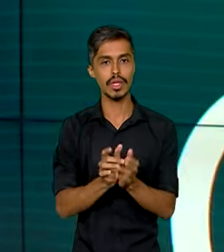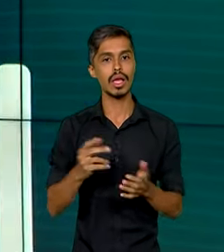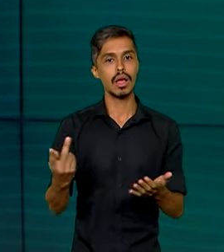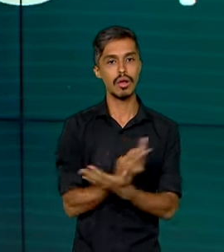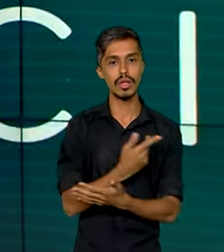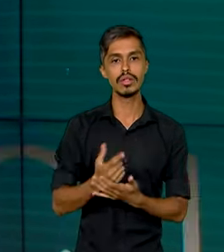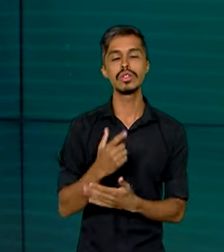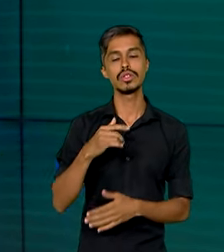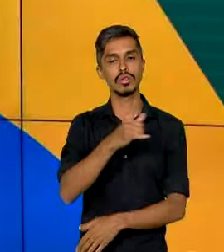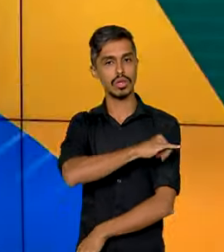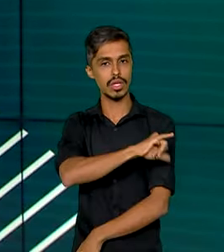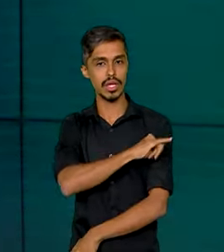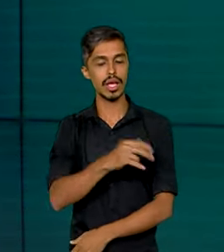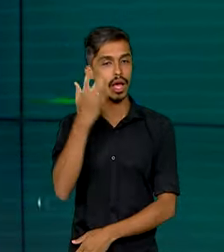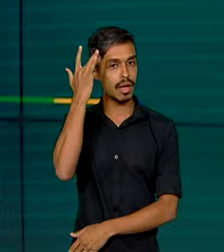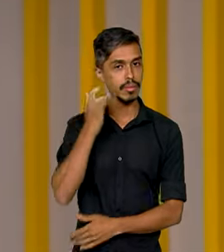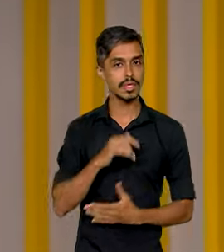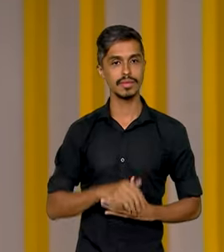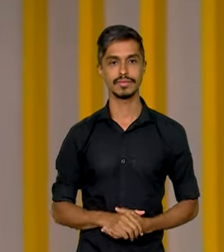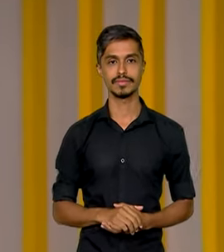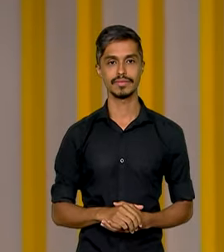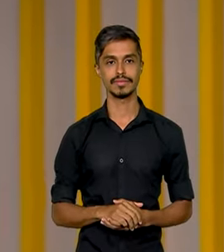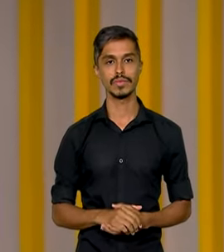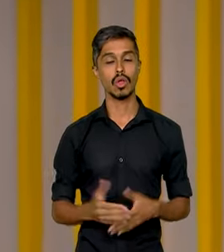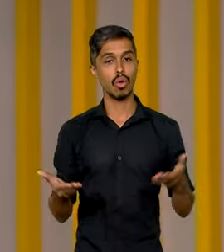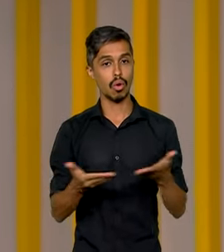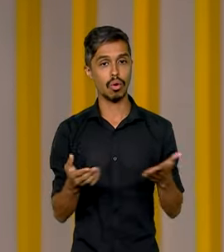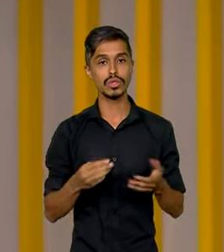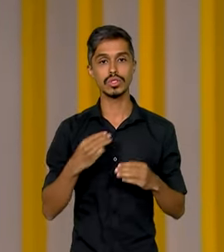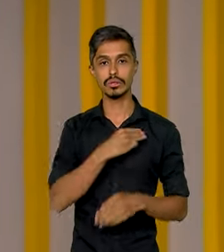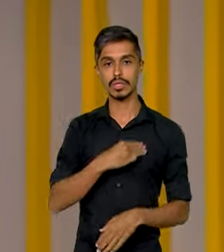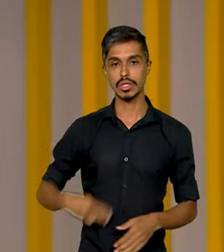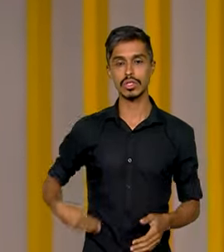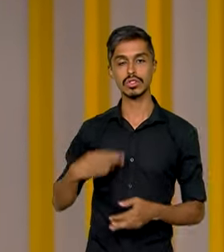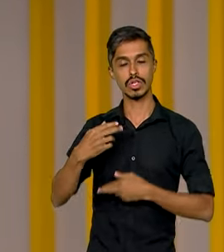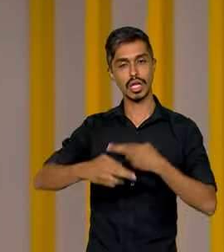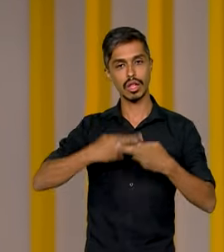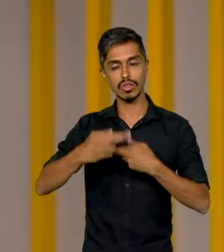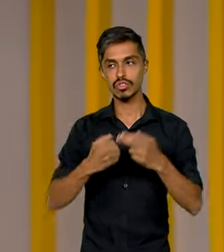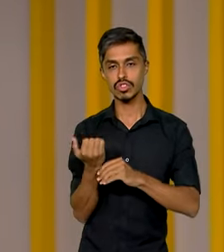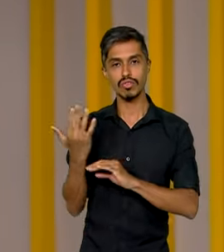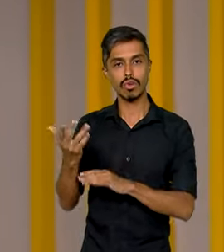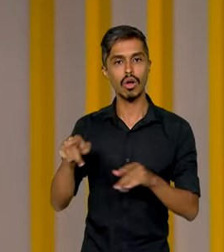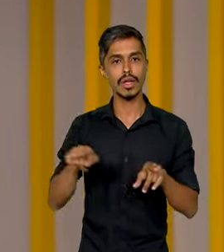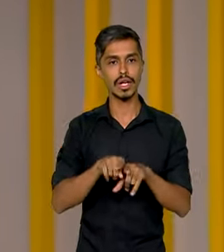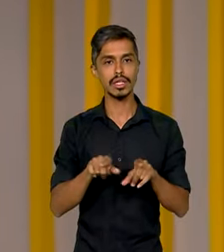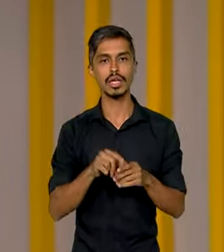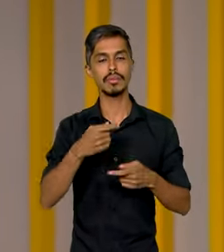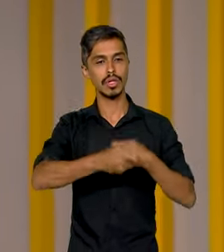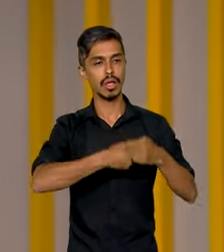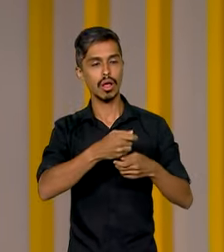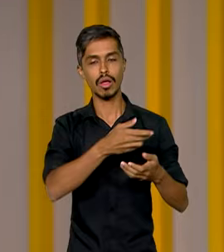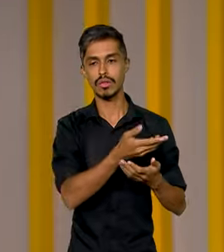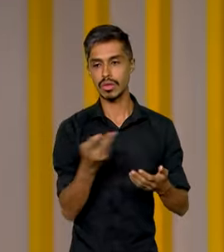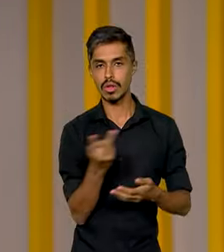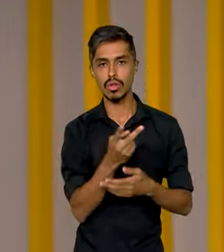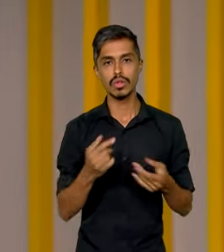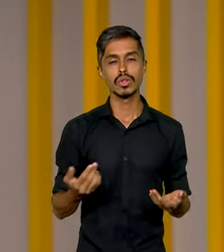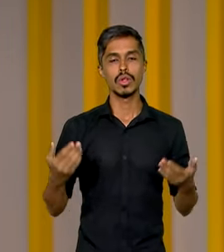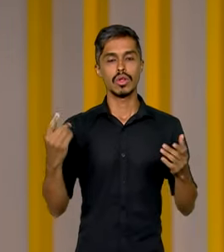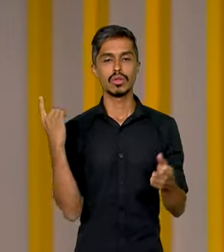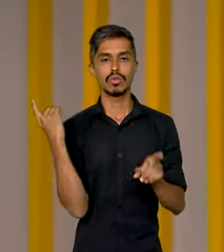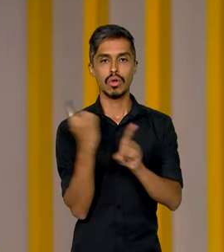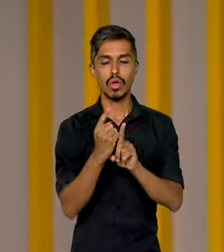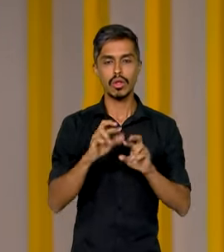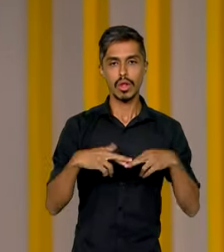realizada no Rio de Janeiro amanhã. Hoje, ministros de relações exteriores e da área econômica se encontraram na